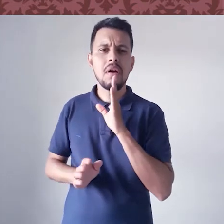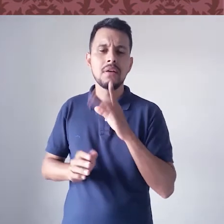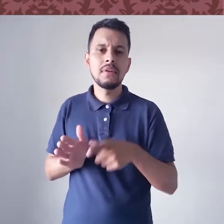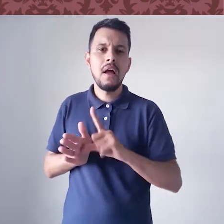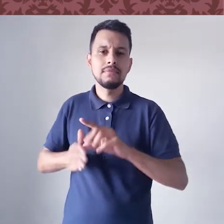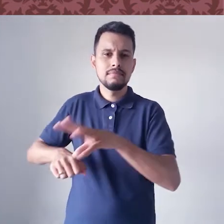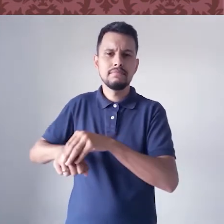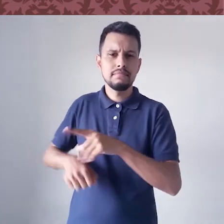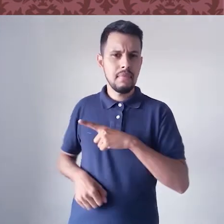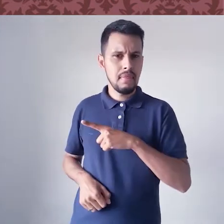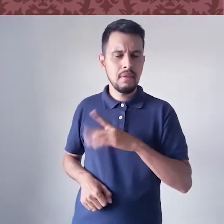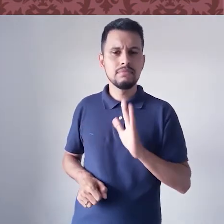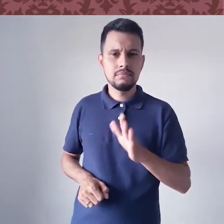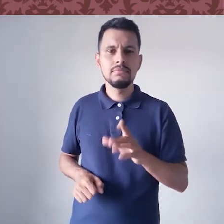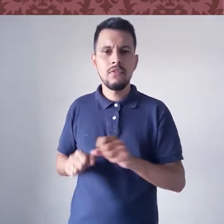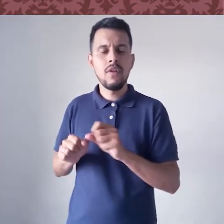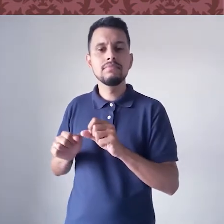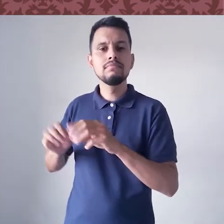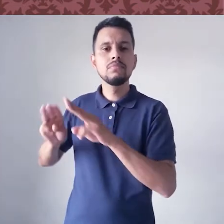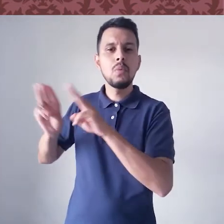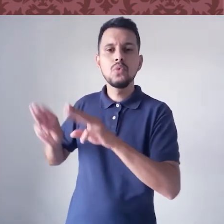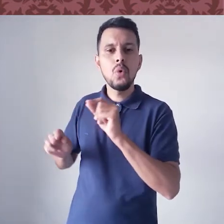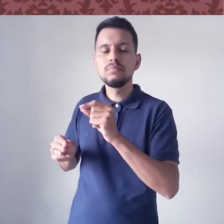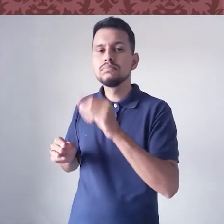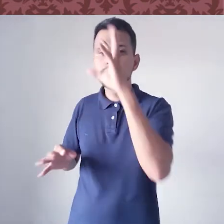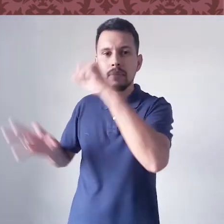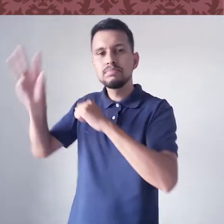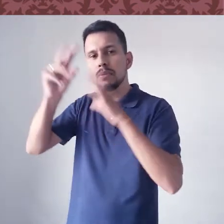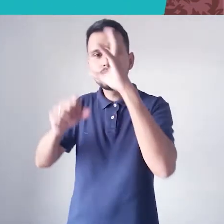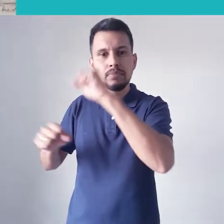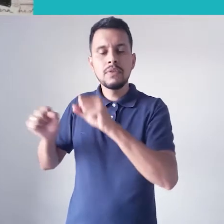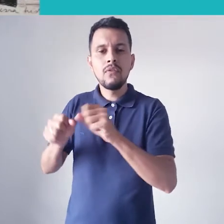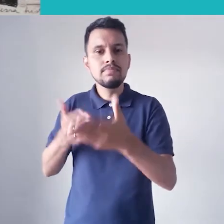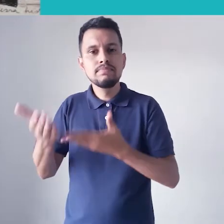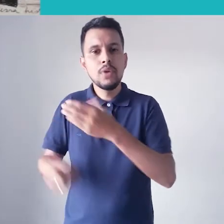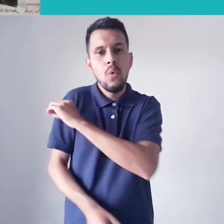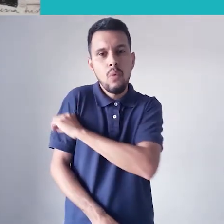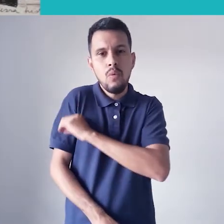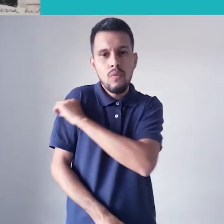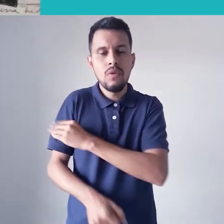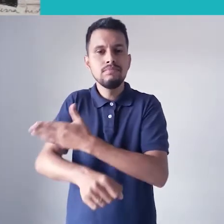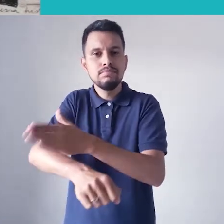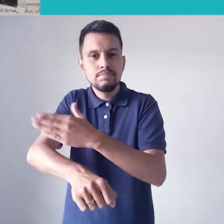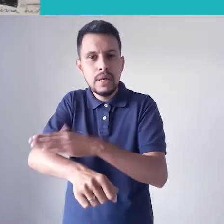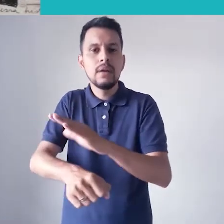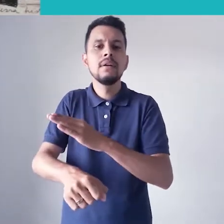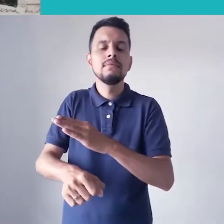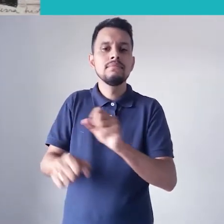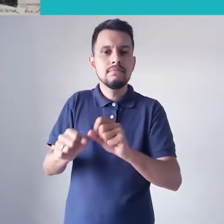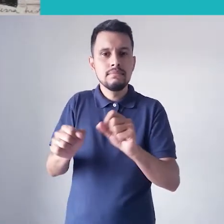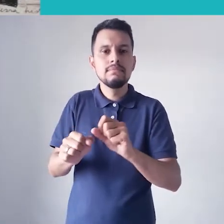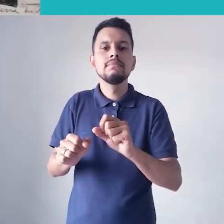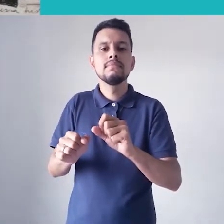conhecimento prévio, então, ela faz a ação educativa lá no museu, a mediação, uma oficina,